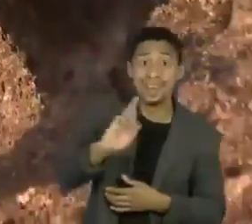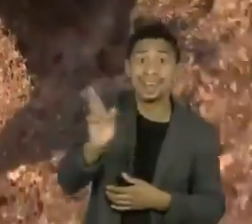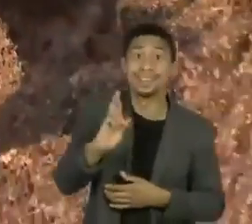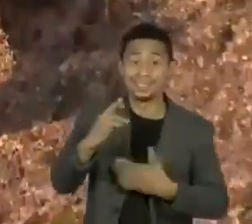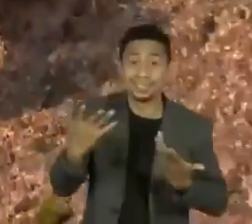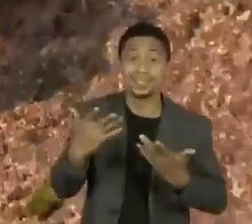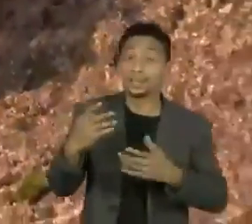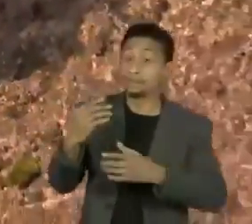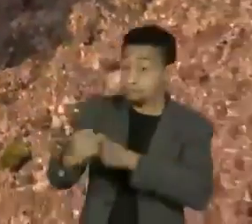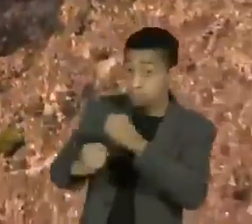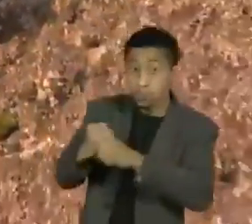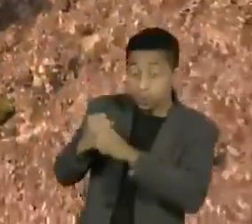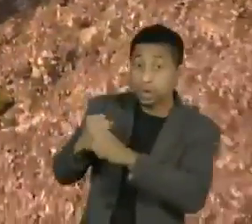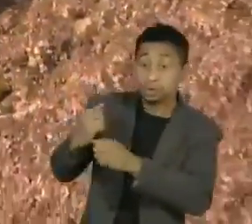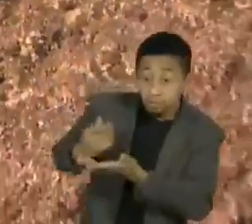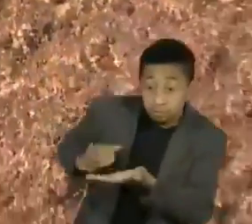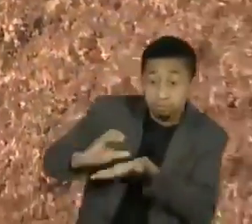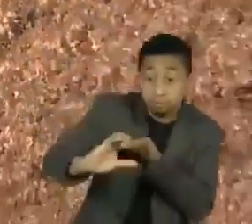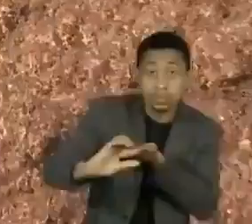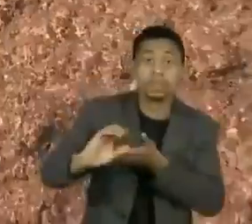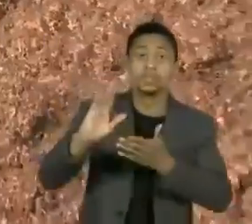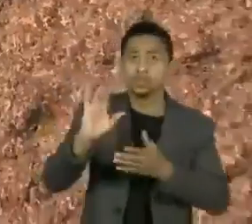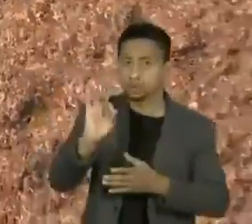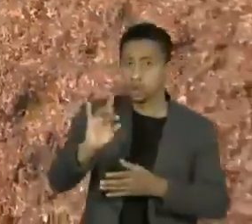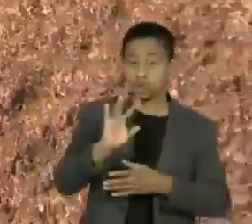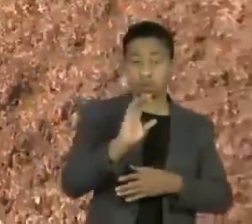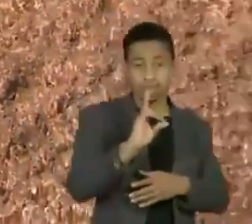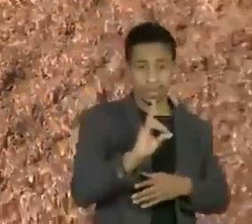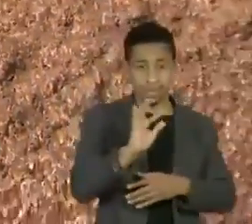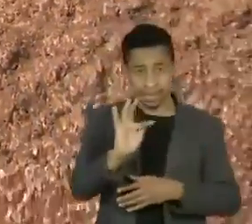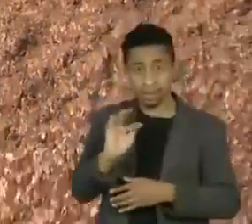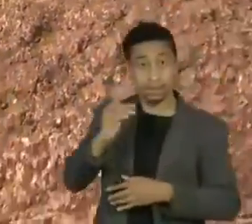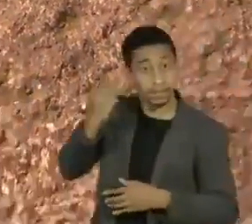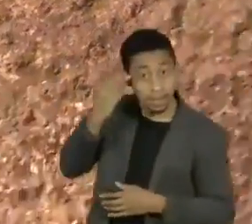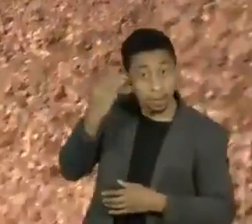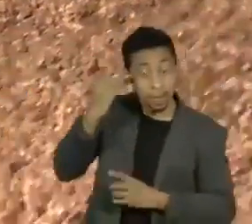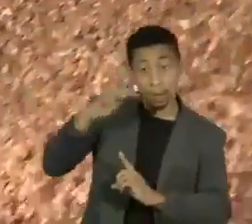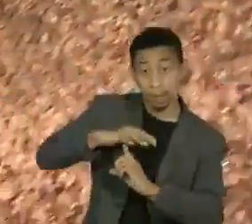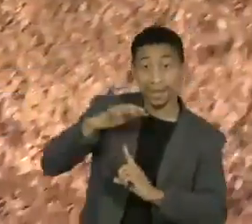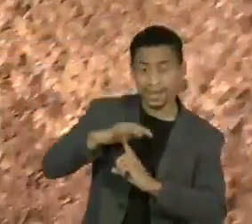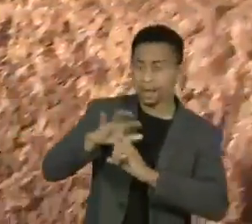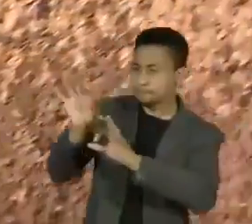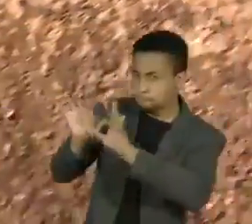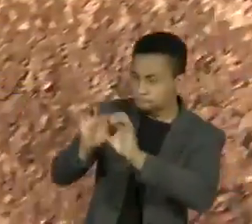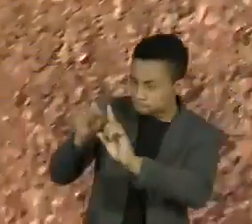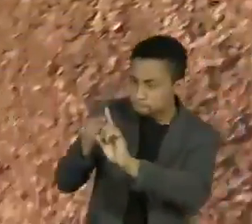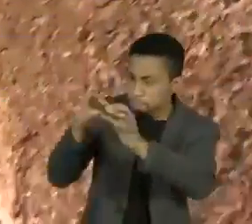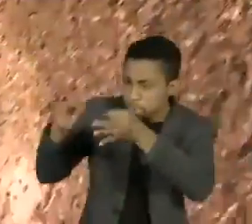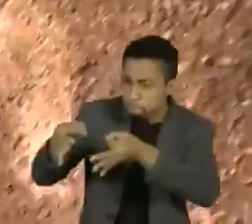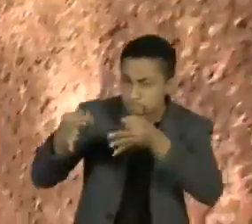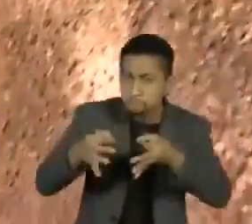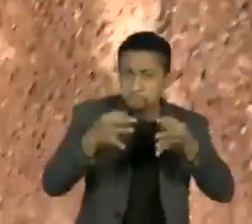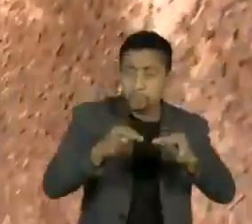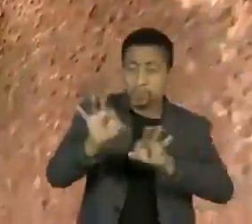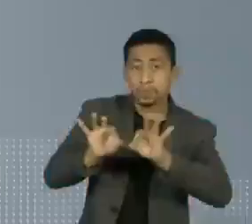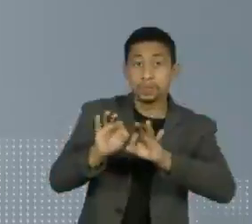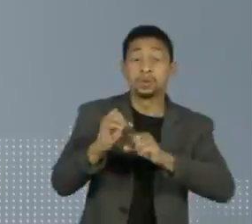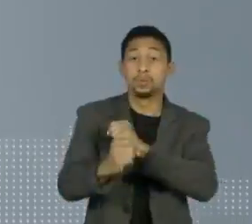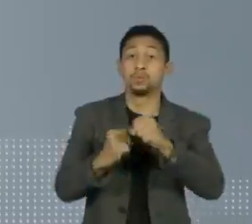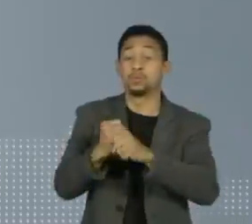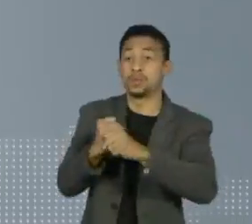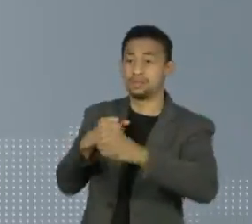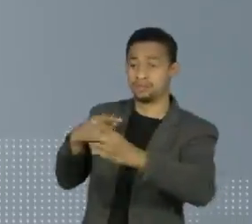as unidades da federação, apenas Distrito Federal, São Paulo e Paraná estão dentro das metas planejadas para 2020.